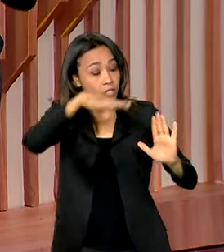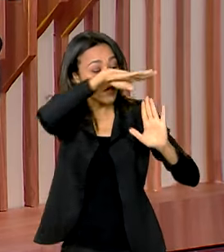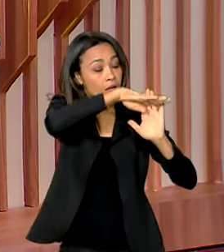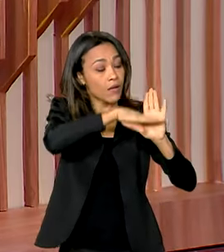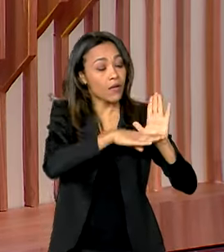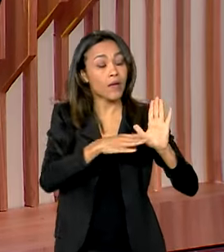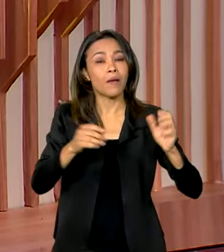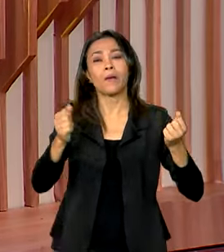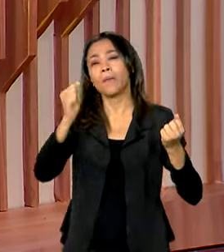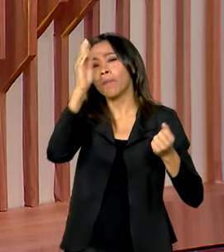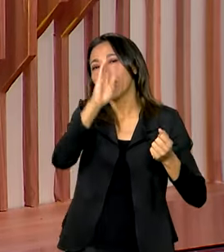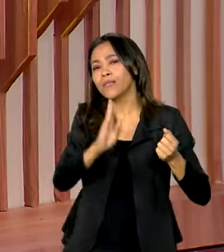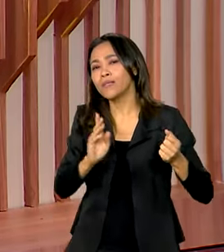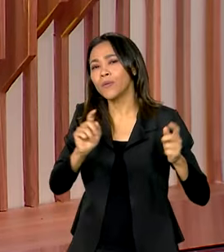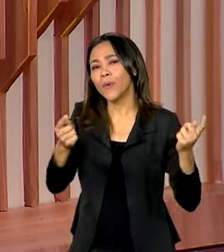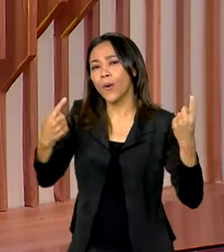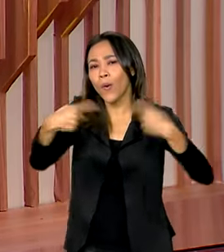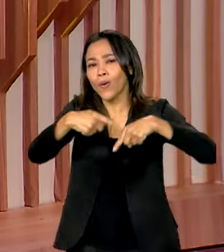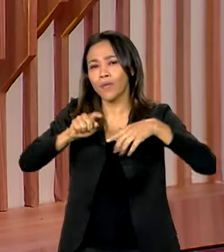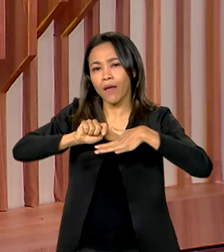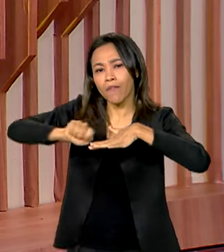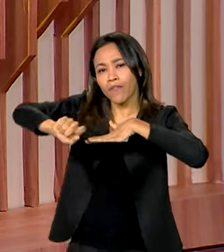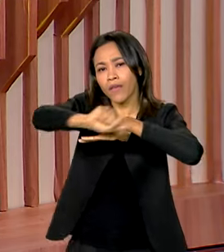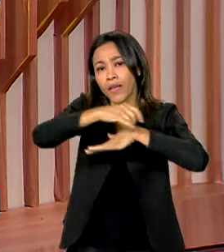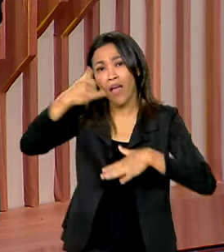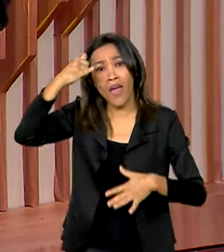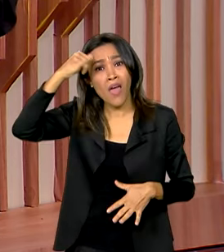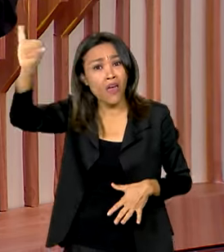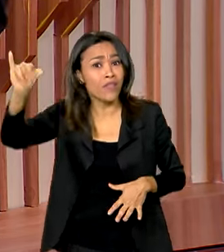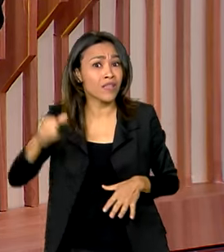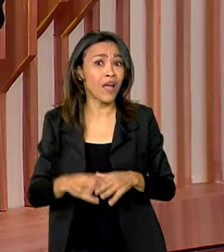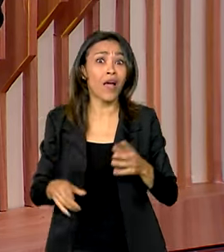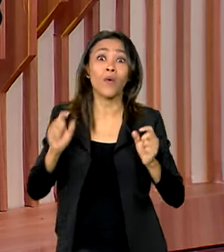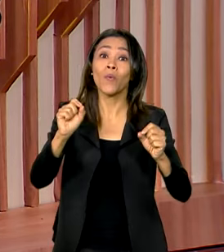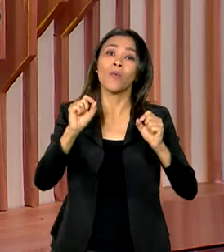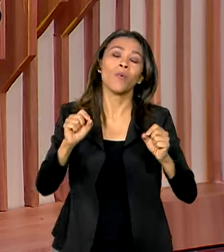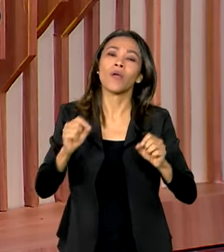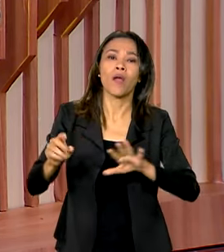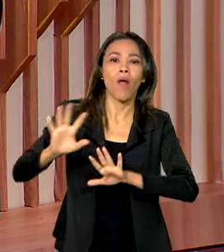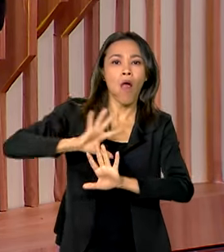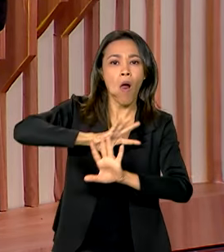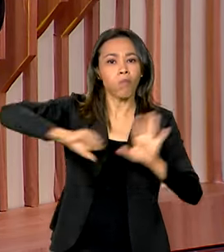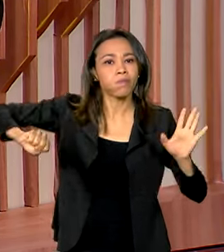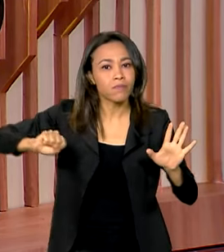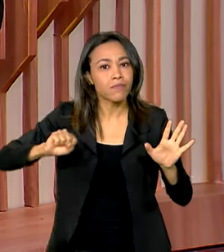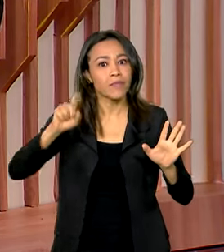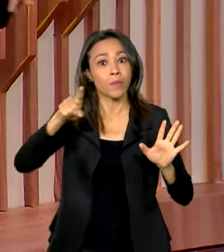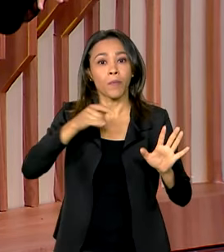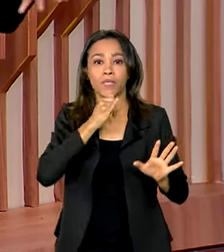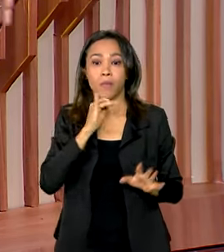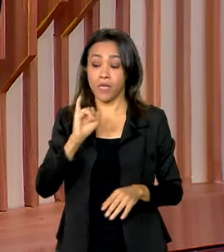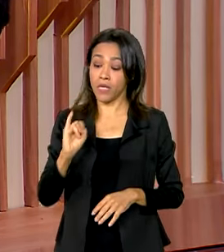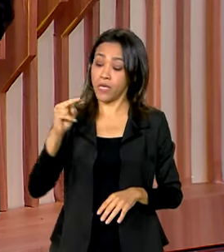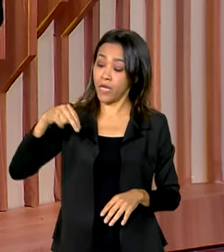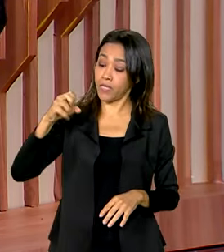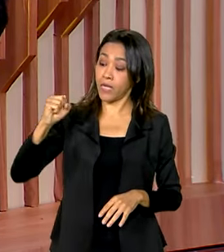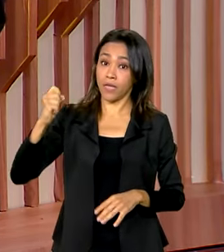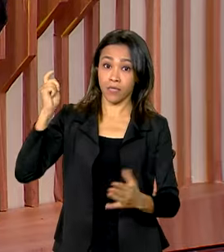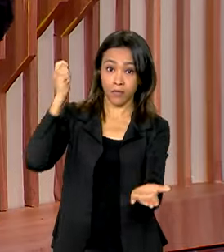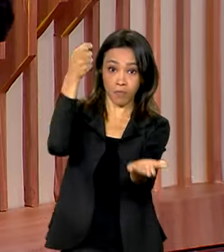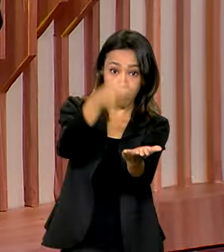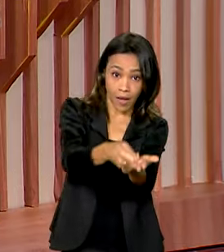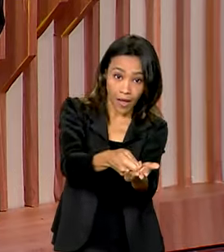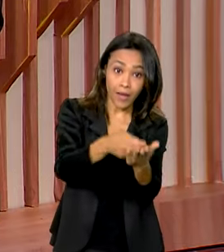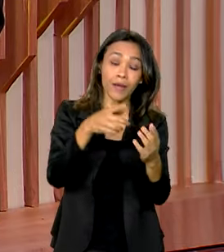e a gente mostra para você como evitar cair em golpes ao tentar receber benefícios pagos pelo INSS, como por exemplo o